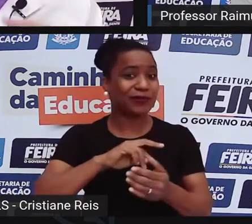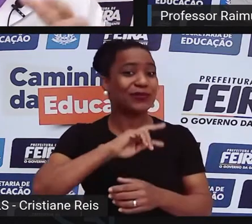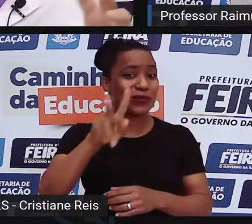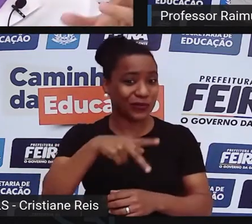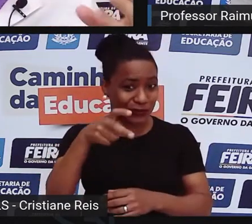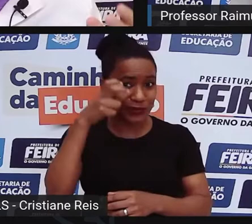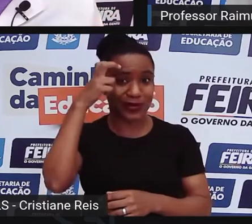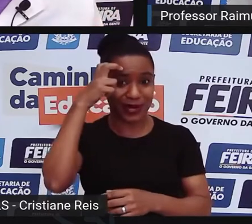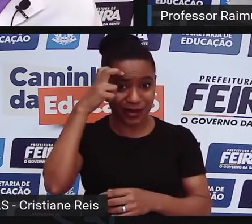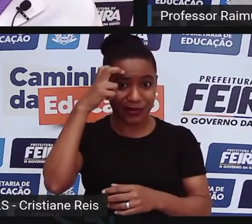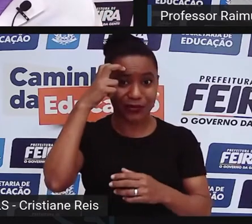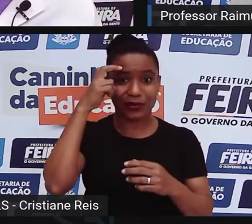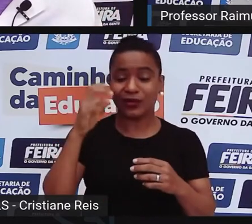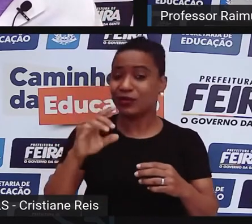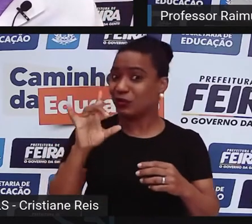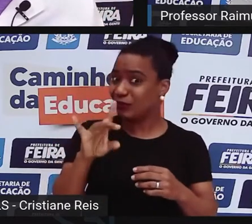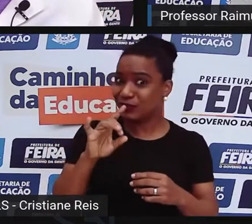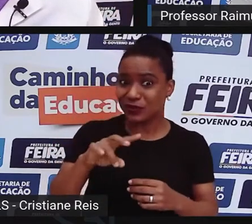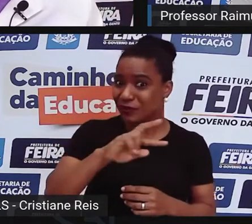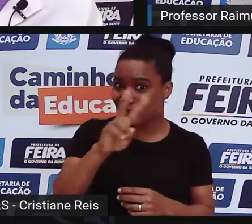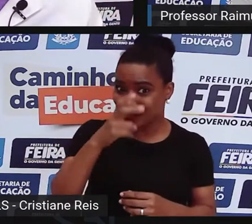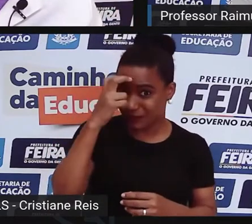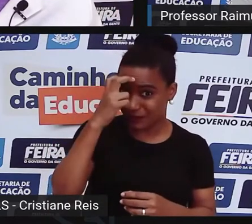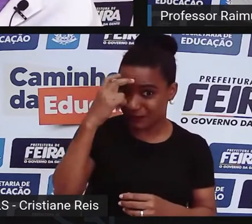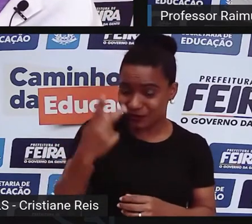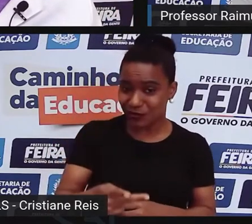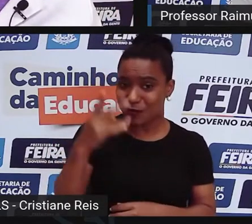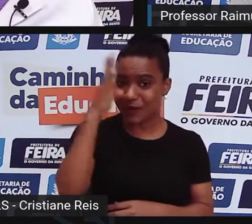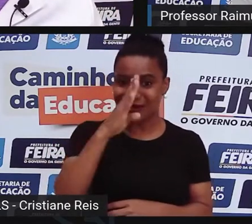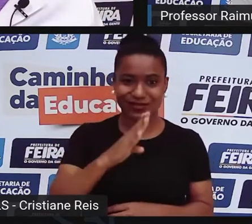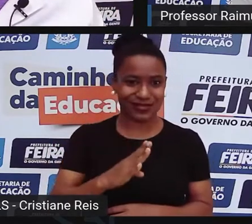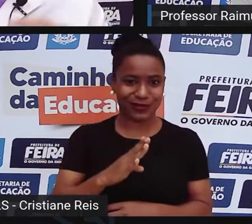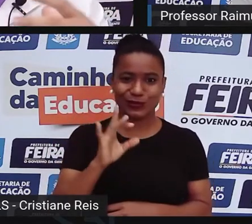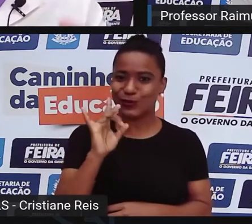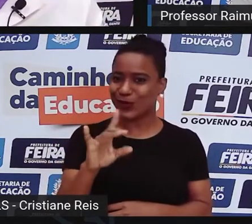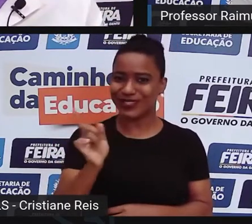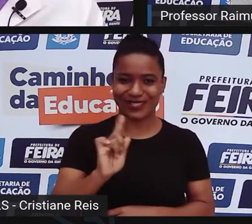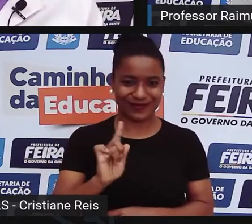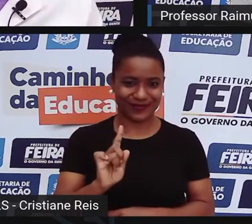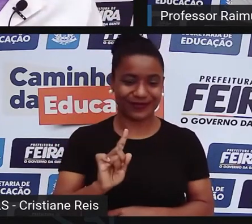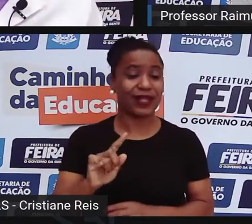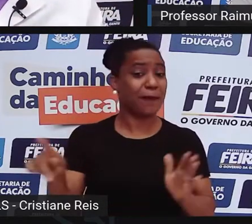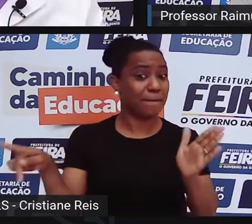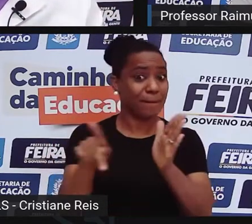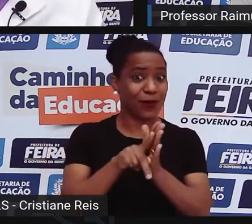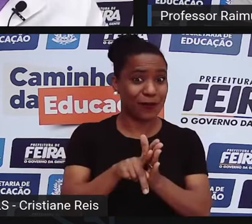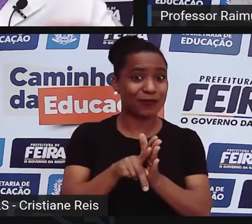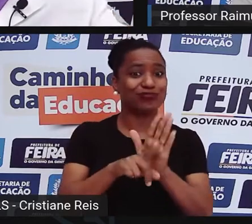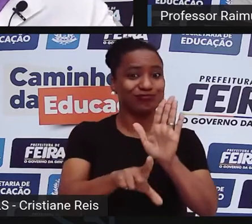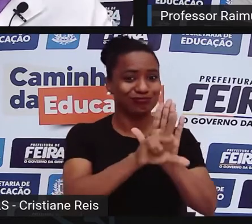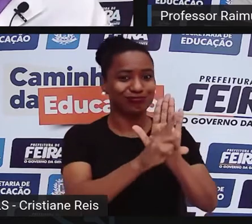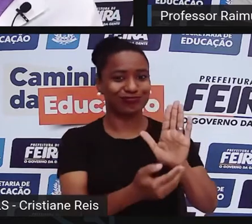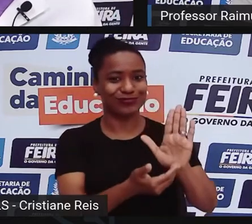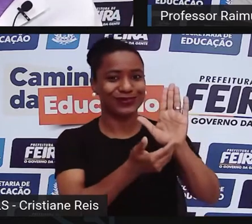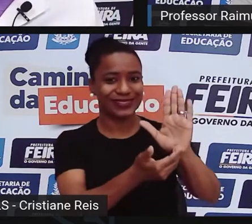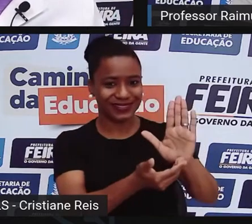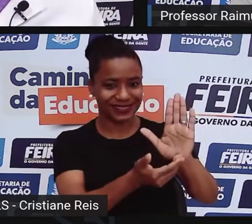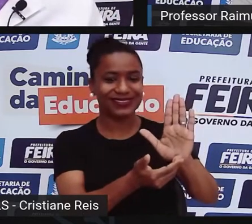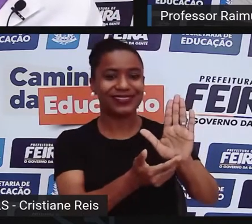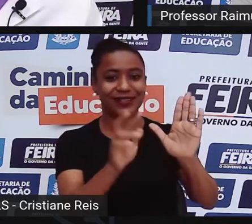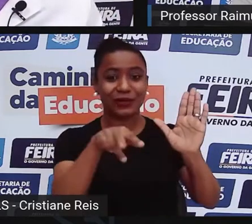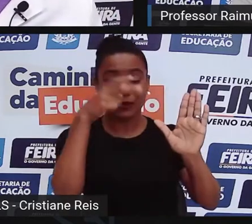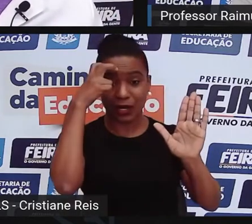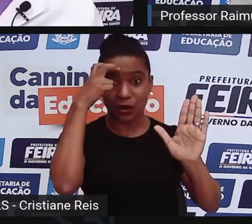Não é um patrimônio só nosso aqui, é da humanidade. Qual a importância para vocês que estão dentro do movimento